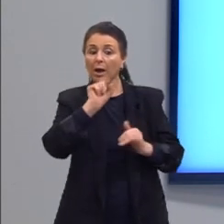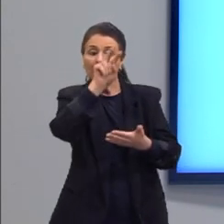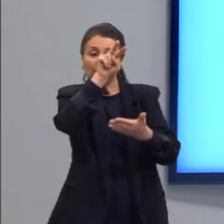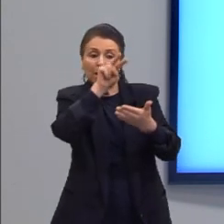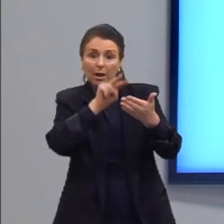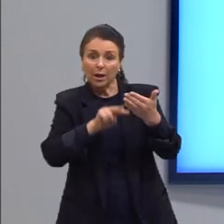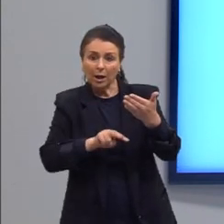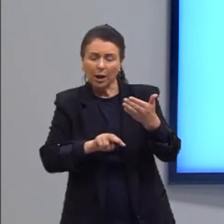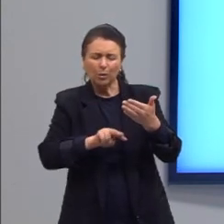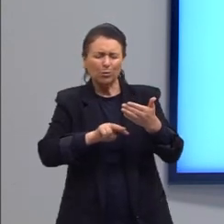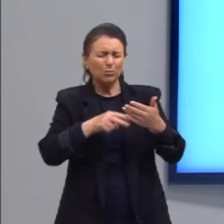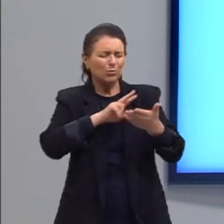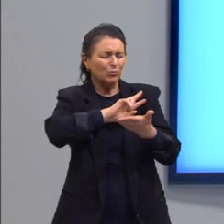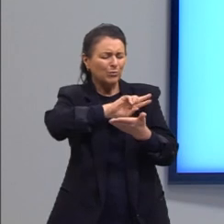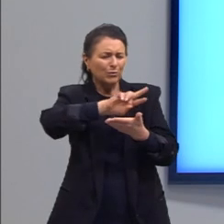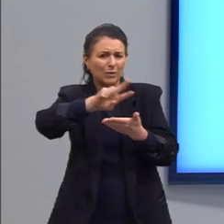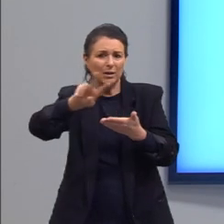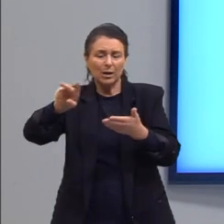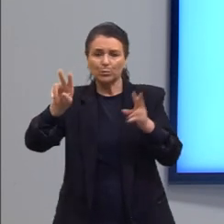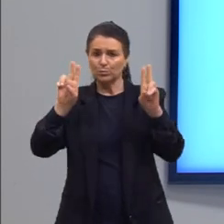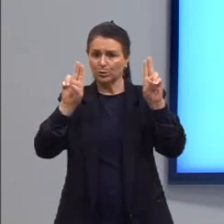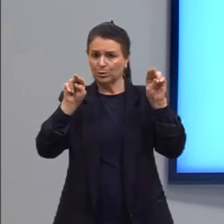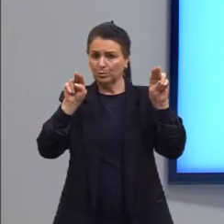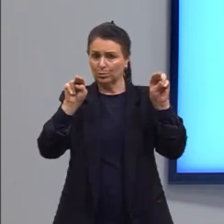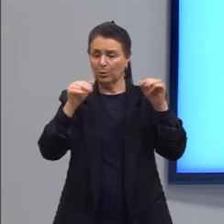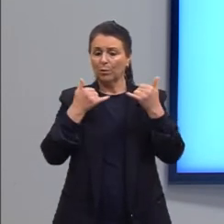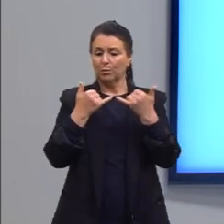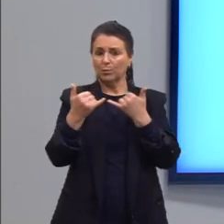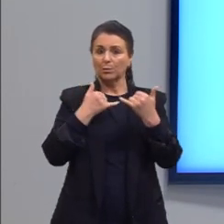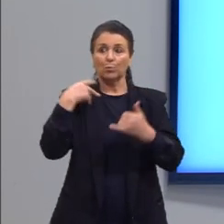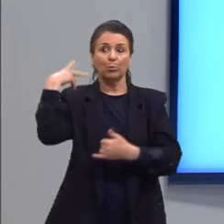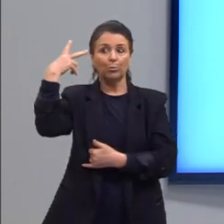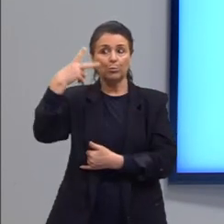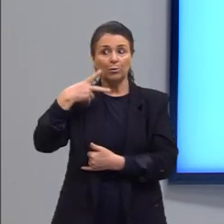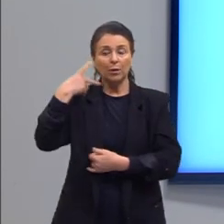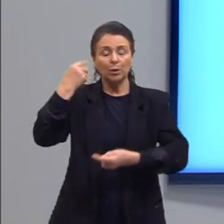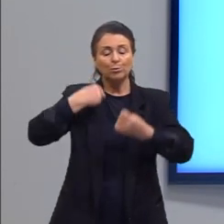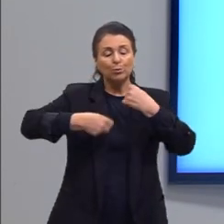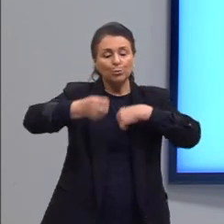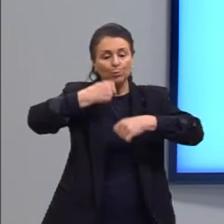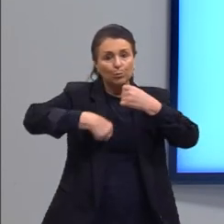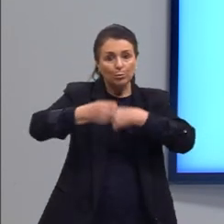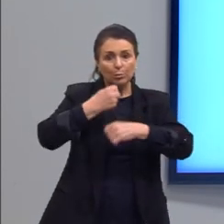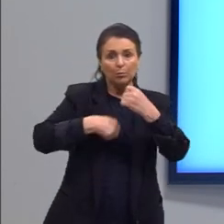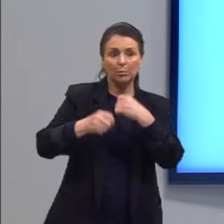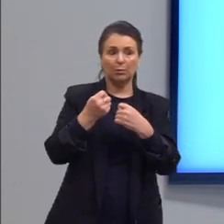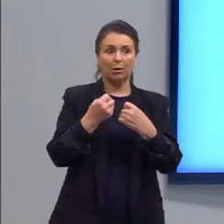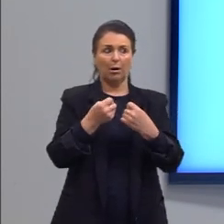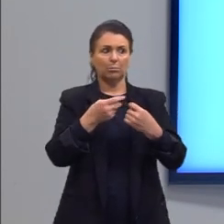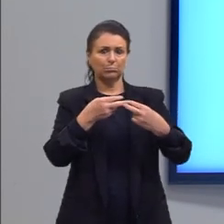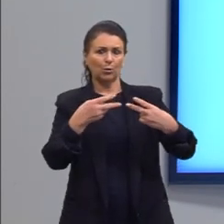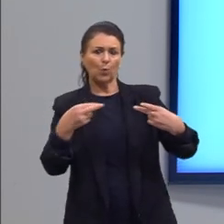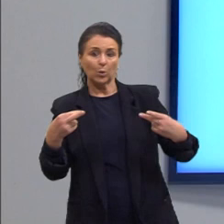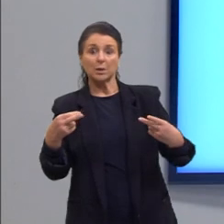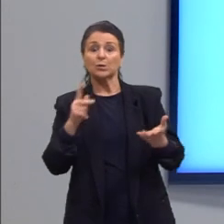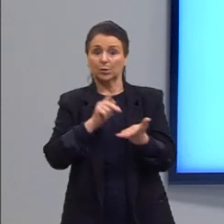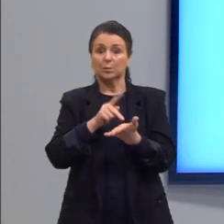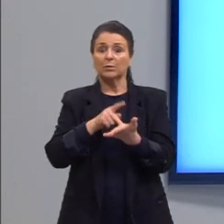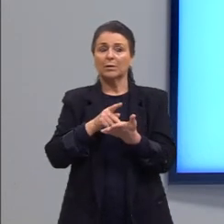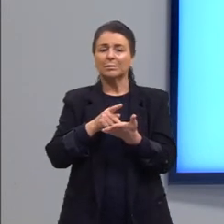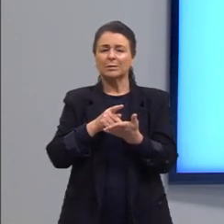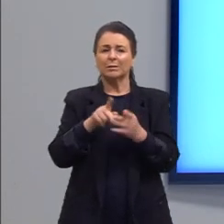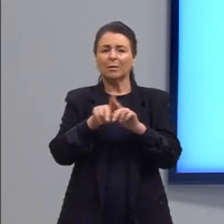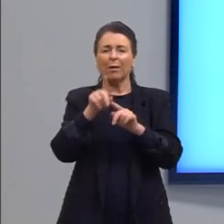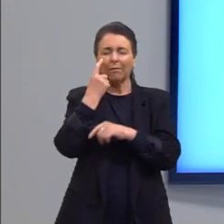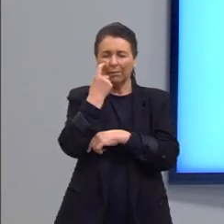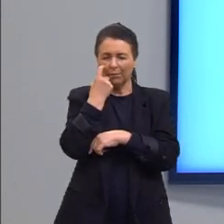dos mais variados assuntos, como política, economia, fatos verídicos e também curiosidades.